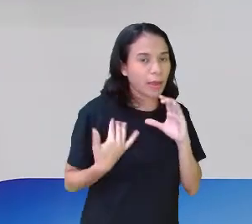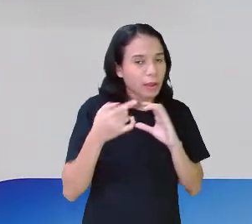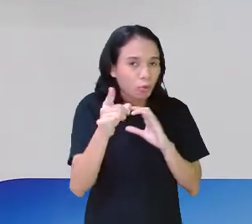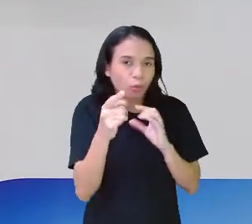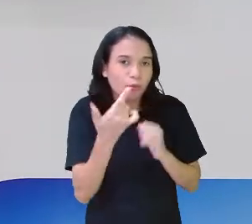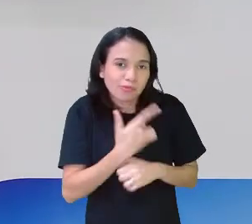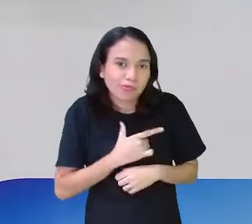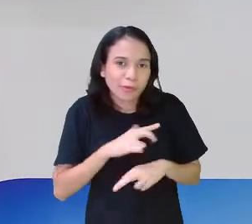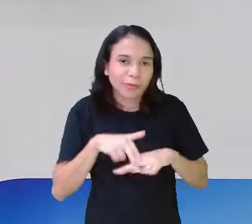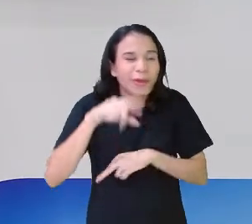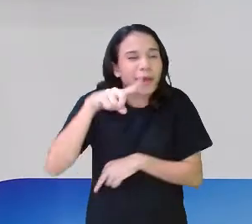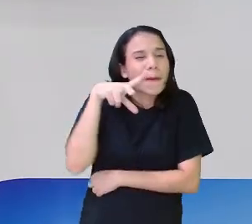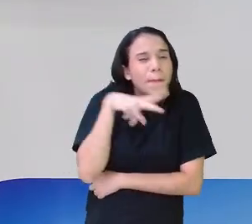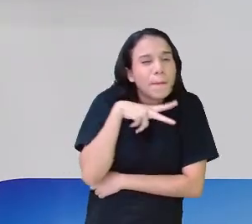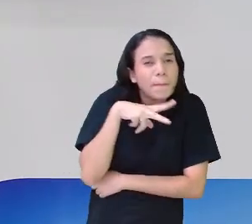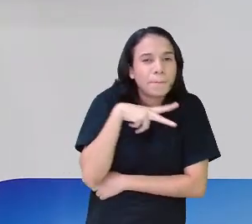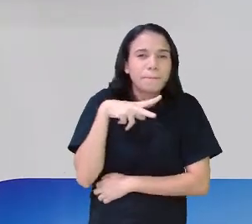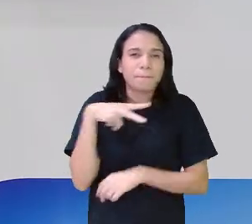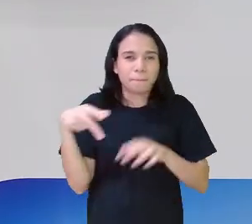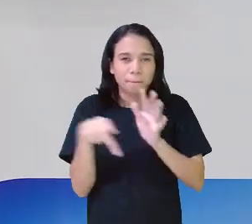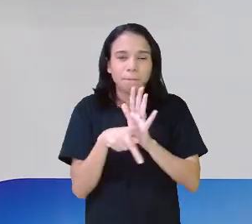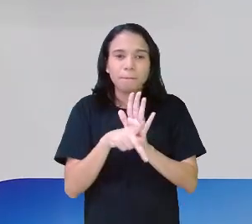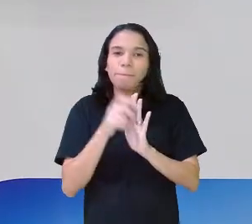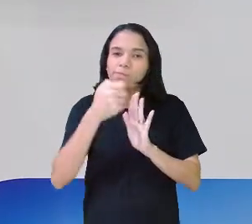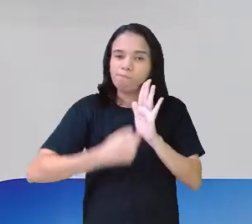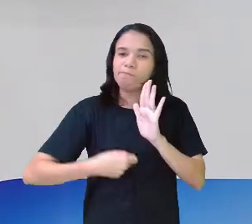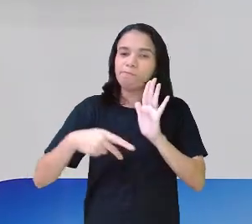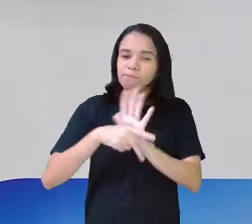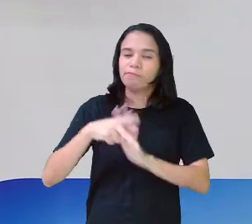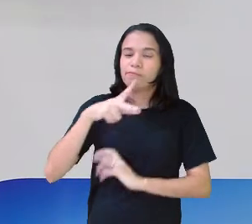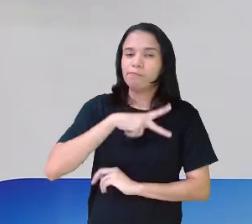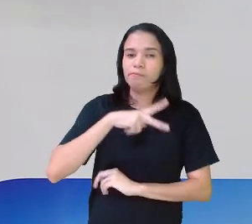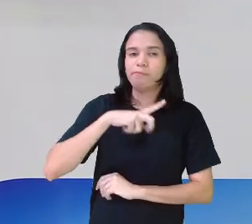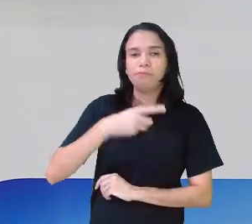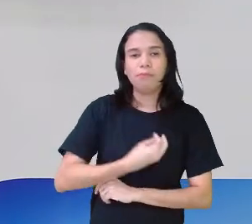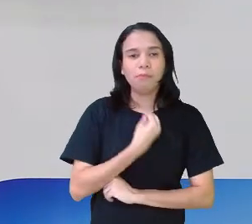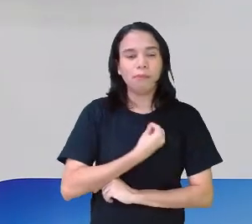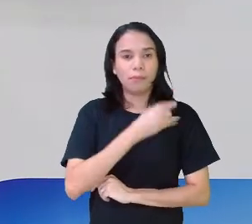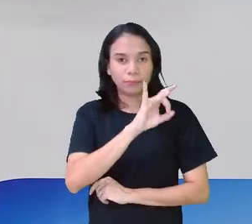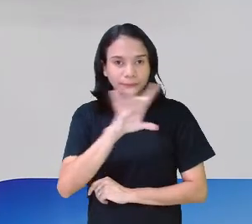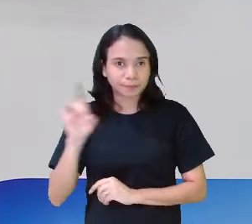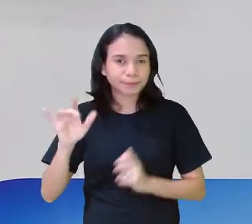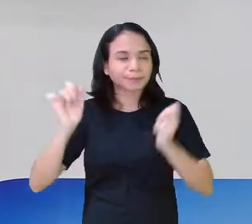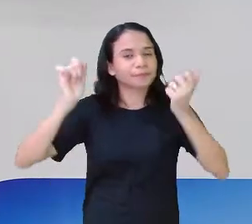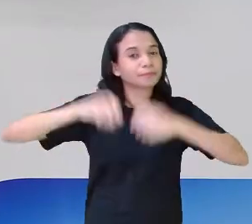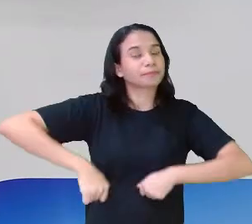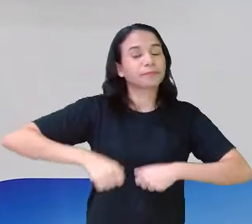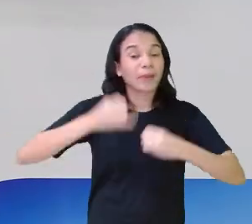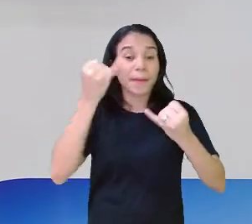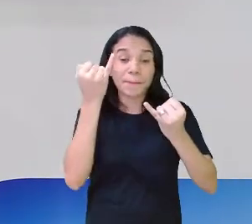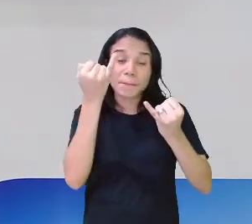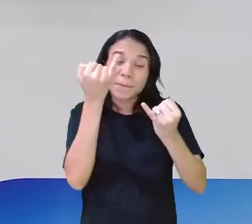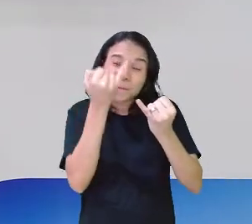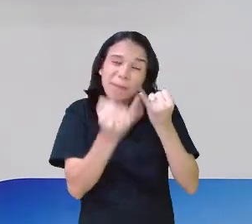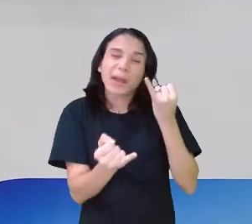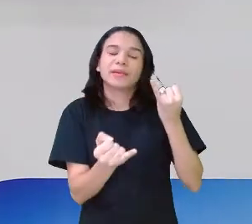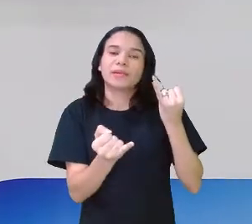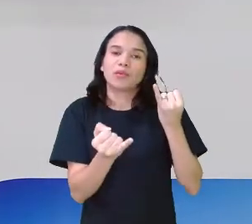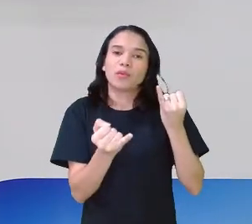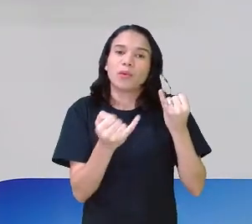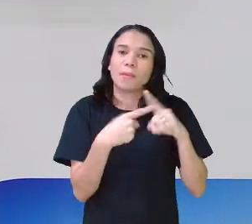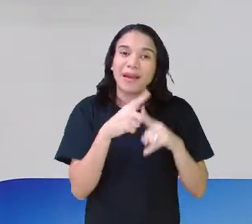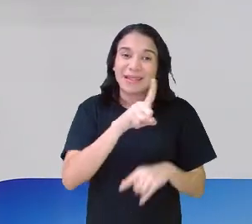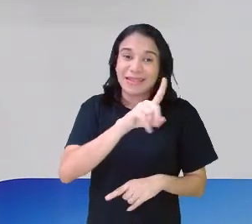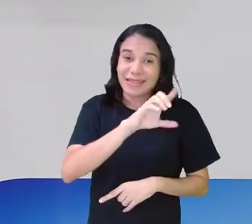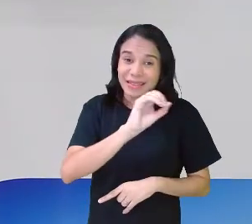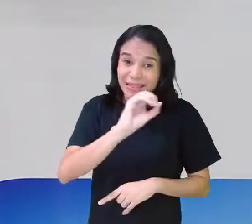tem, porque é uma coisa muito pessoal. A resenha crítica é muito, assim, em cada um. Pode ter semelhanças, similaridades, mas 100